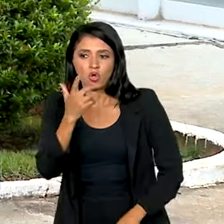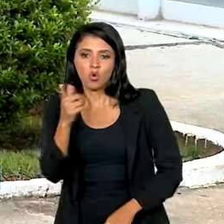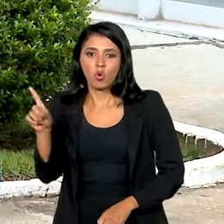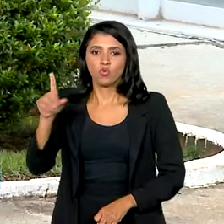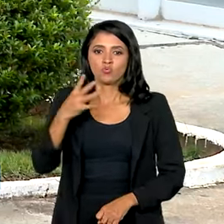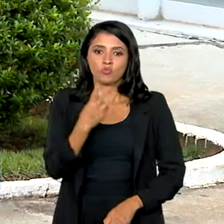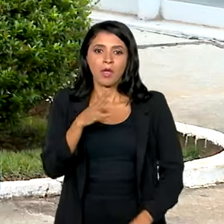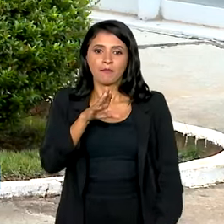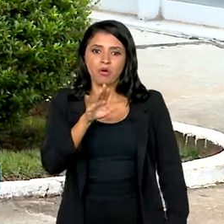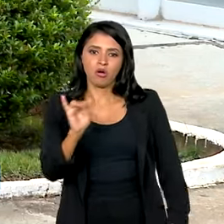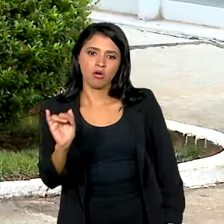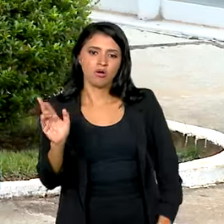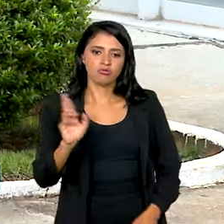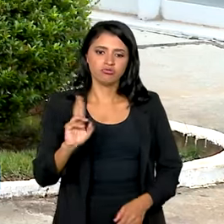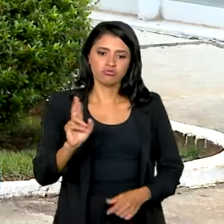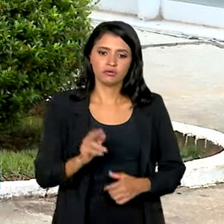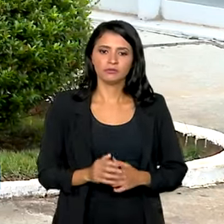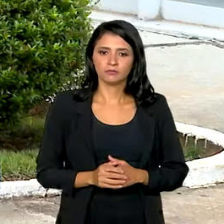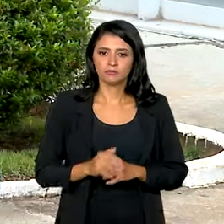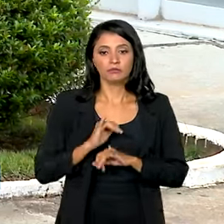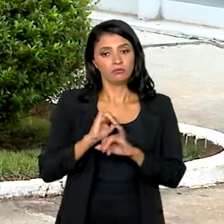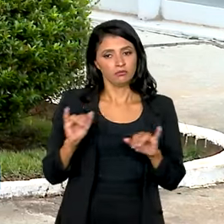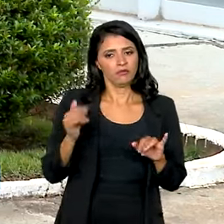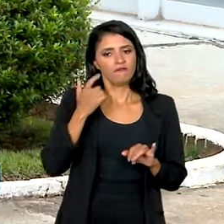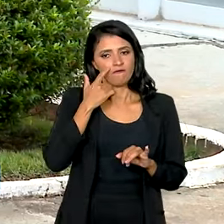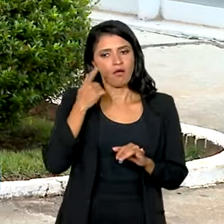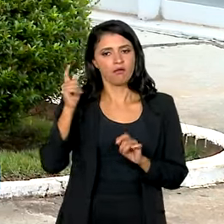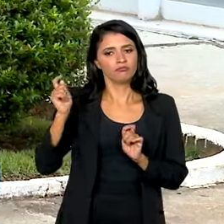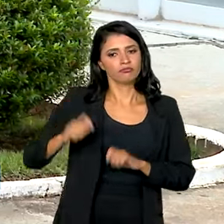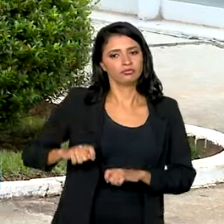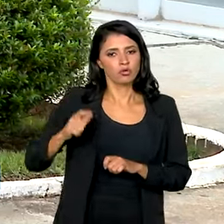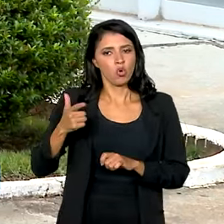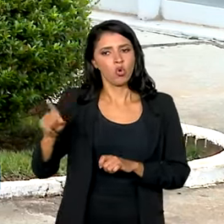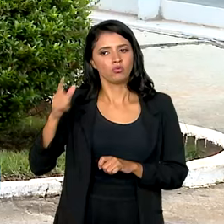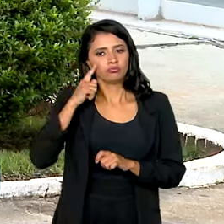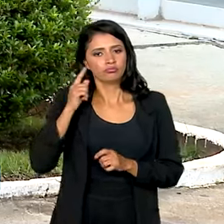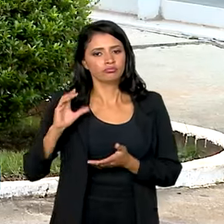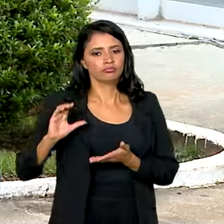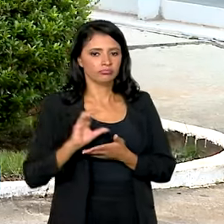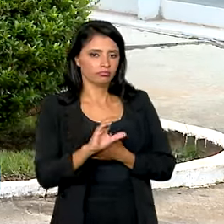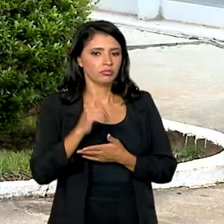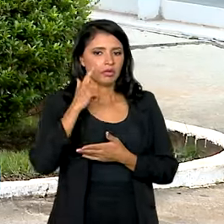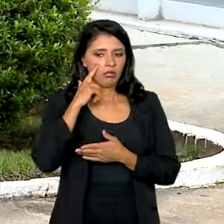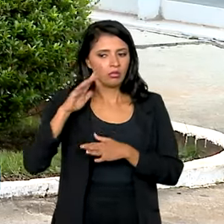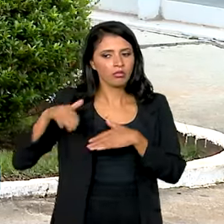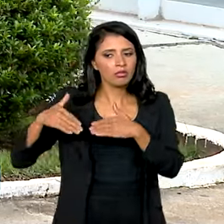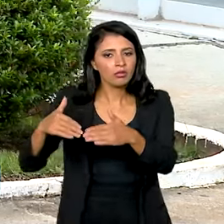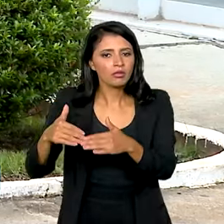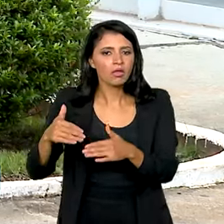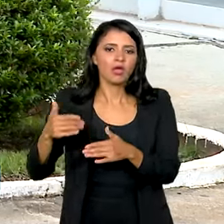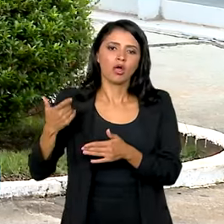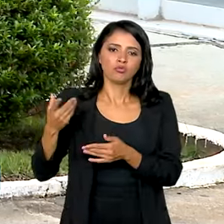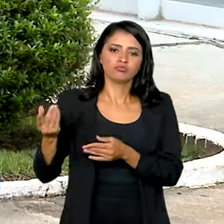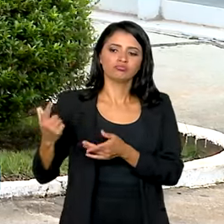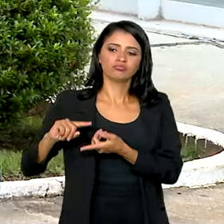bilhões de reais foram anunciados por potenciais doadores e estão em fase avançada de negociação. potenciais do governo brasileiro,